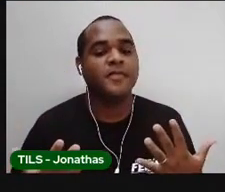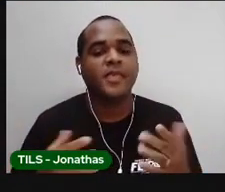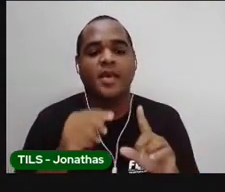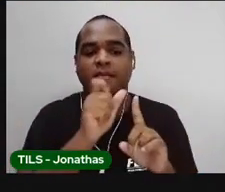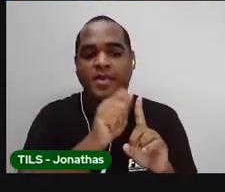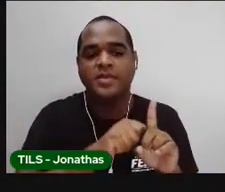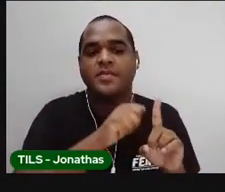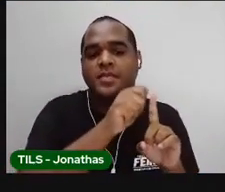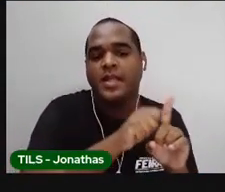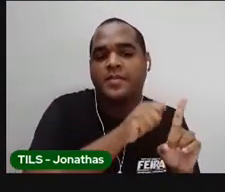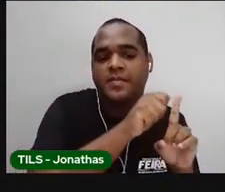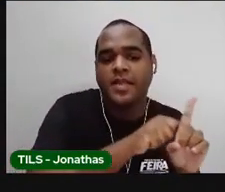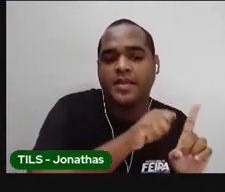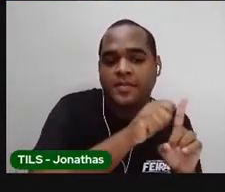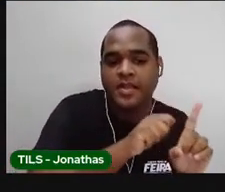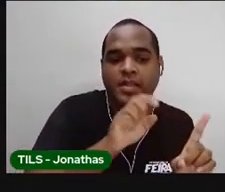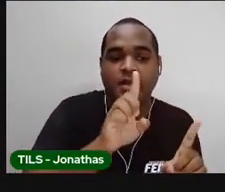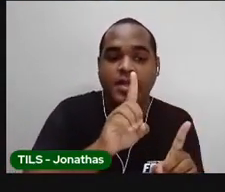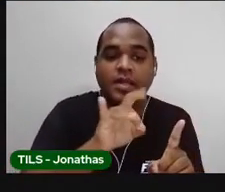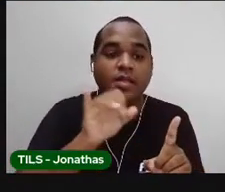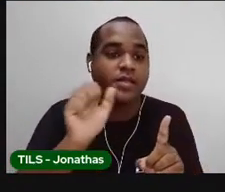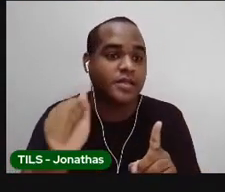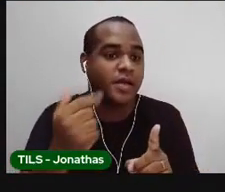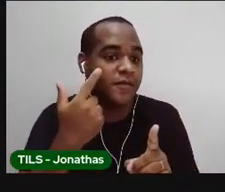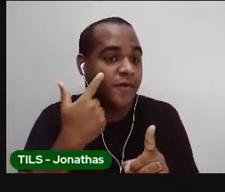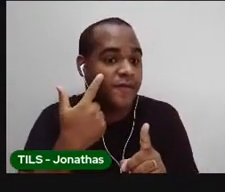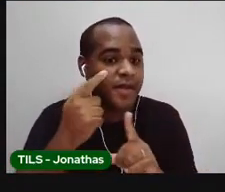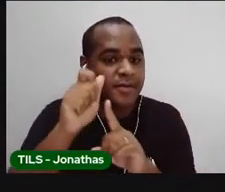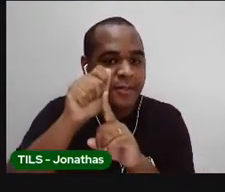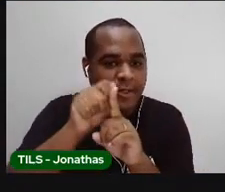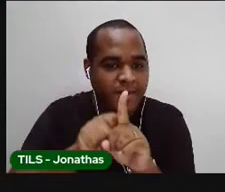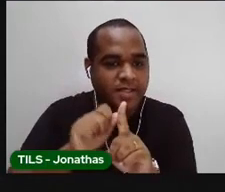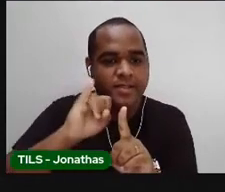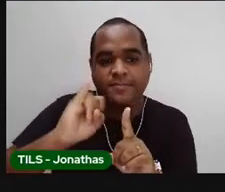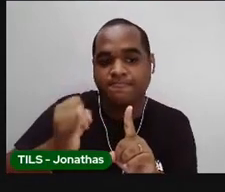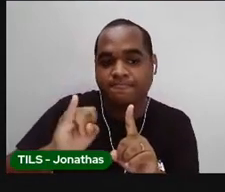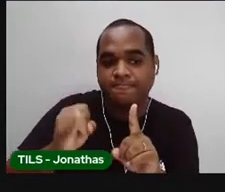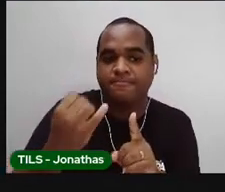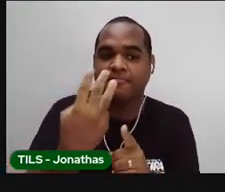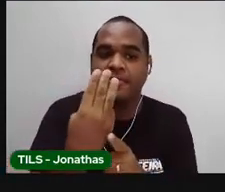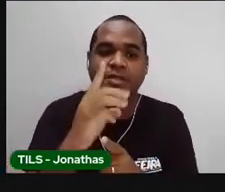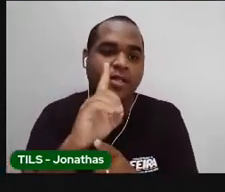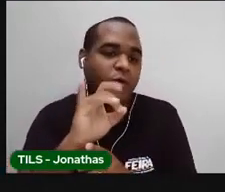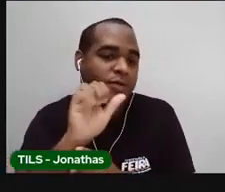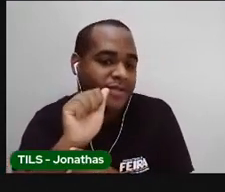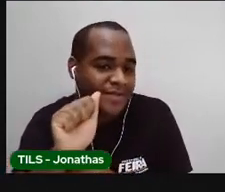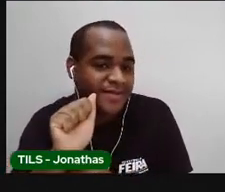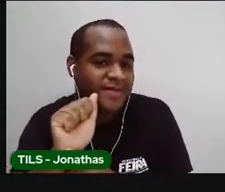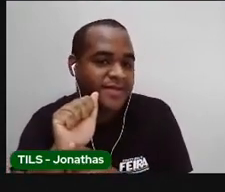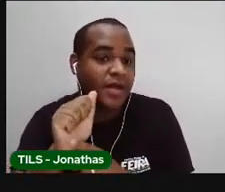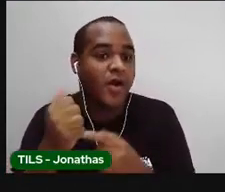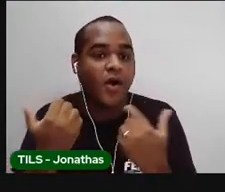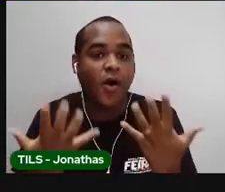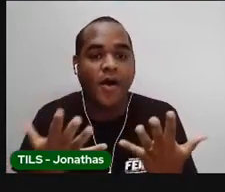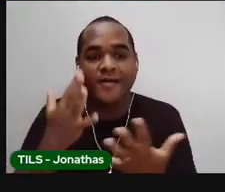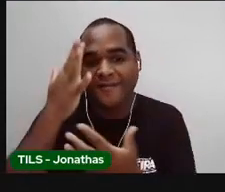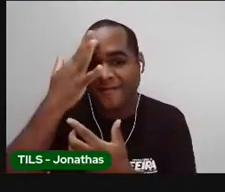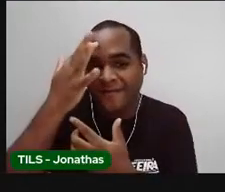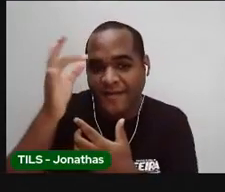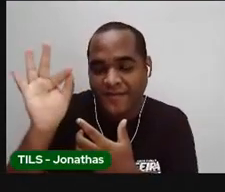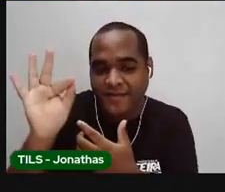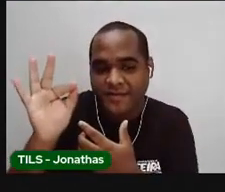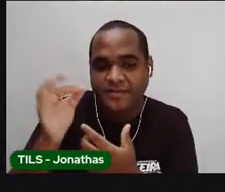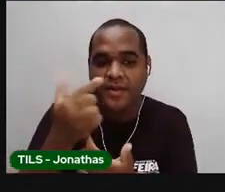respectivos dias. Vamos ver? O mês de janeiro, 31 dias. Ó, fevereiro,